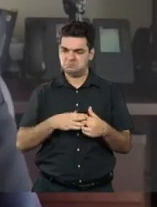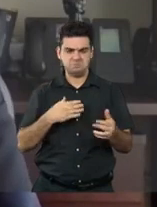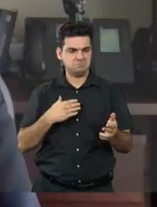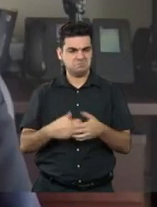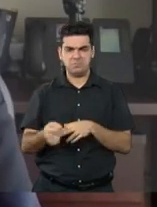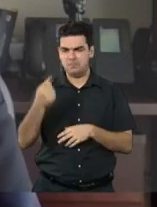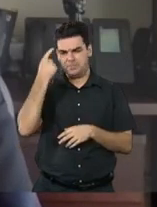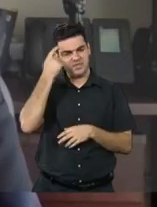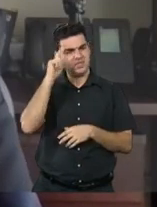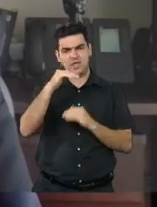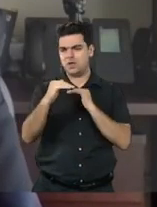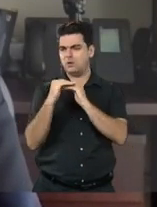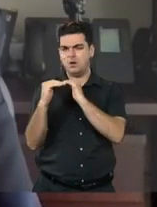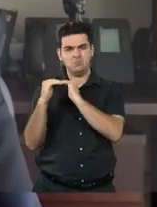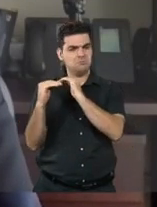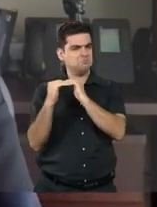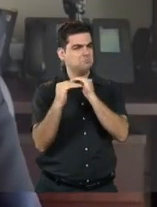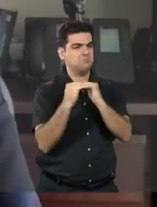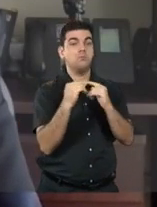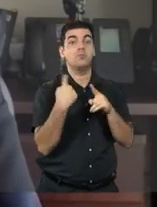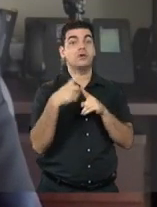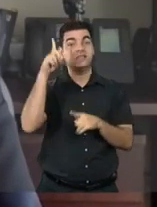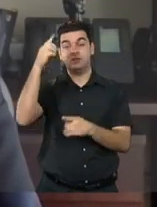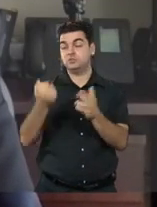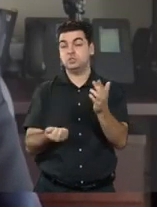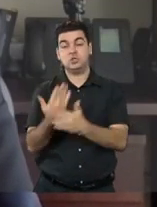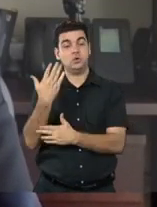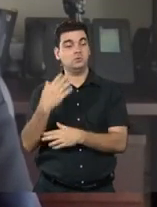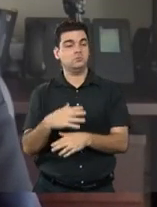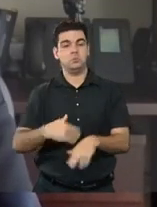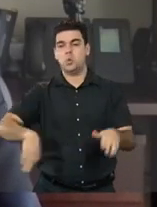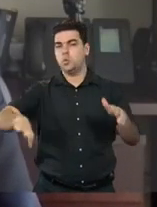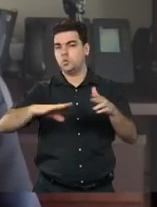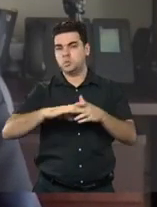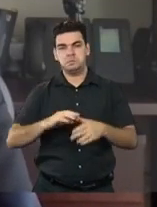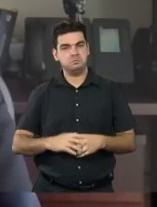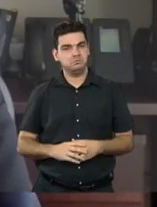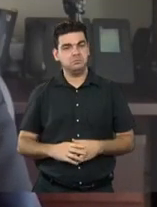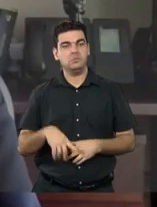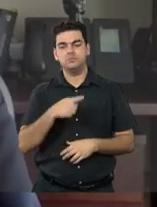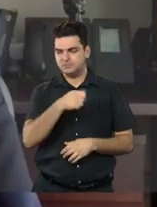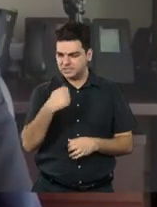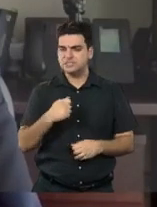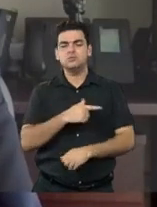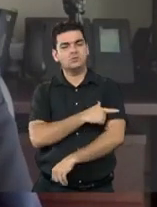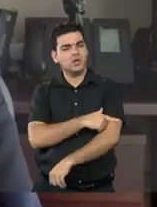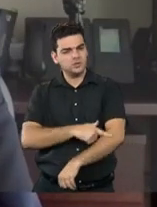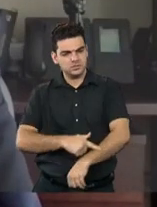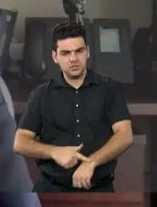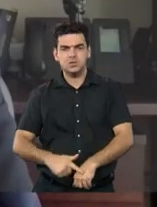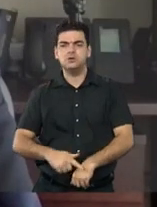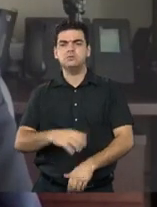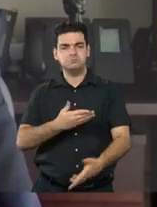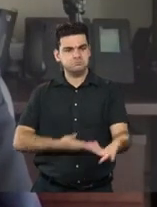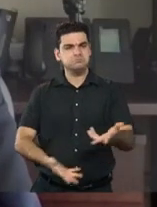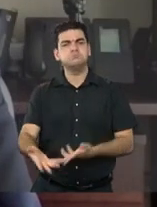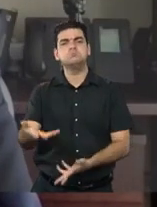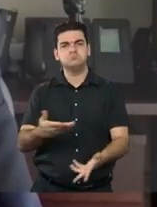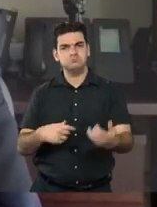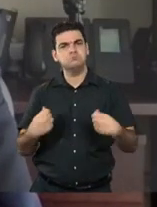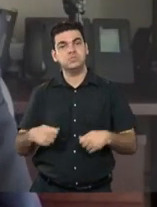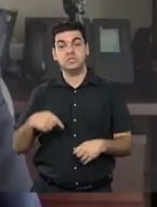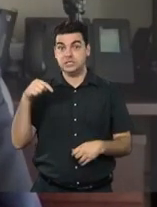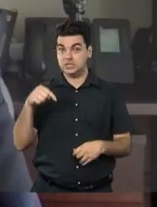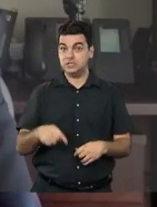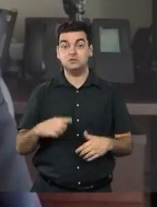porque assim são feitas pelo Criador, todas merecem respeito e consideração e nós vamos enfrentar